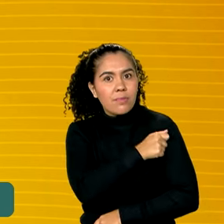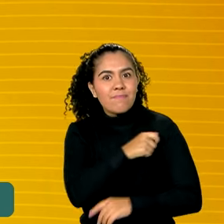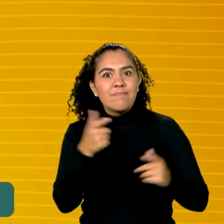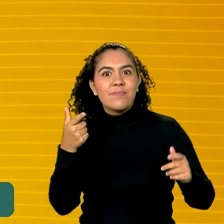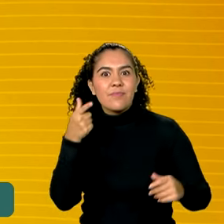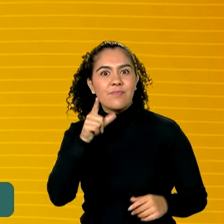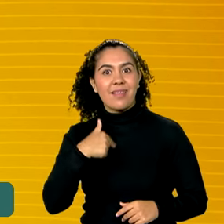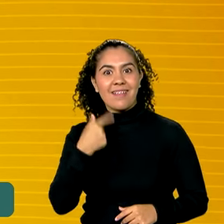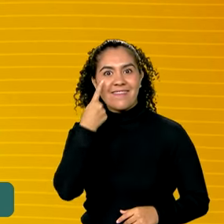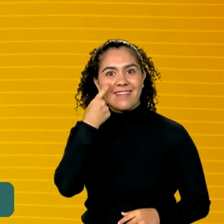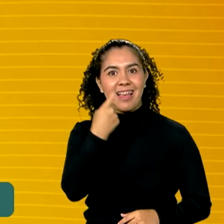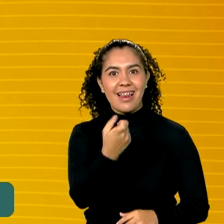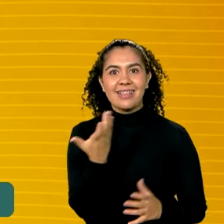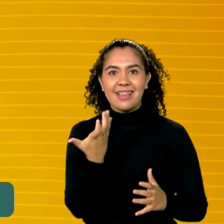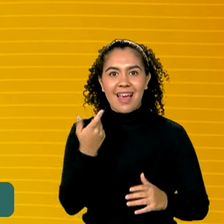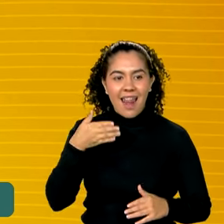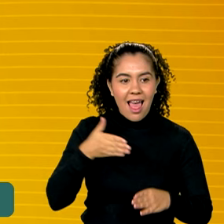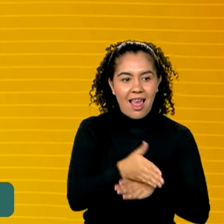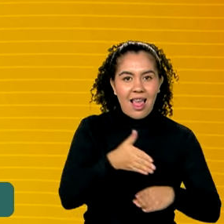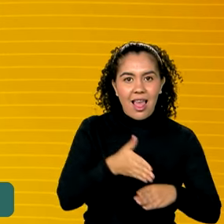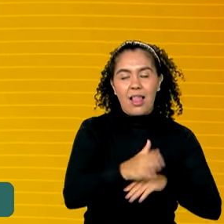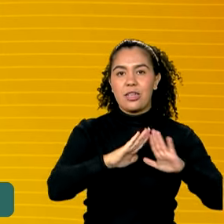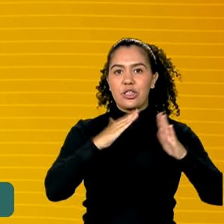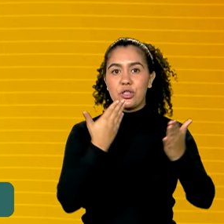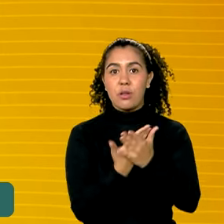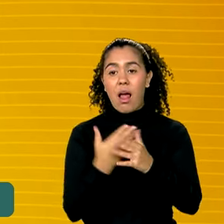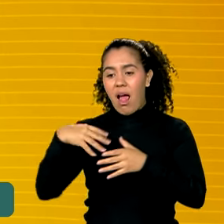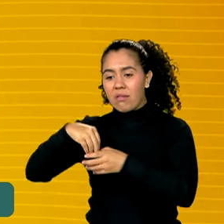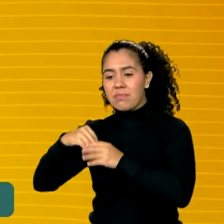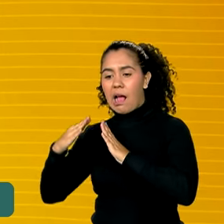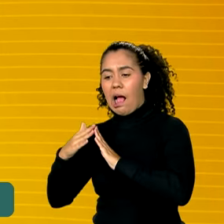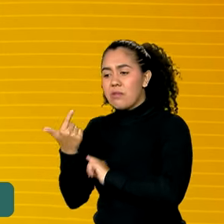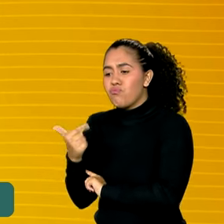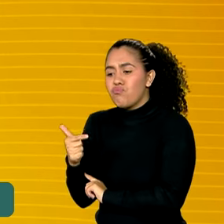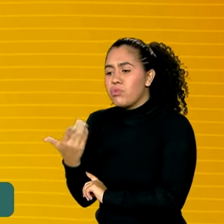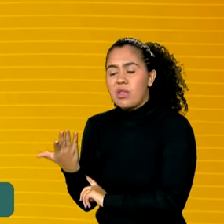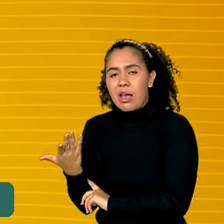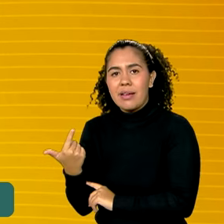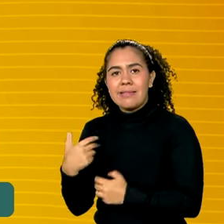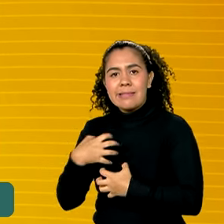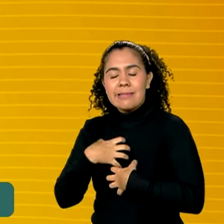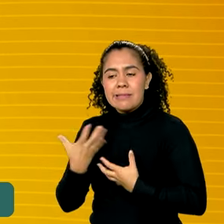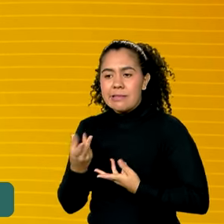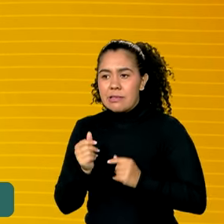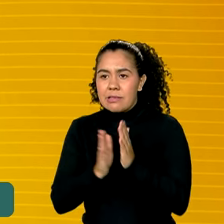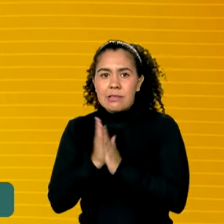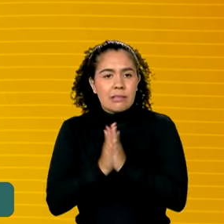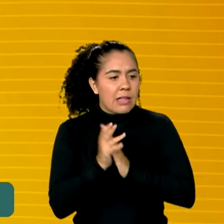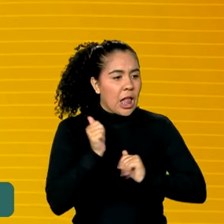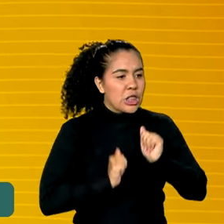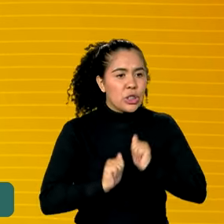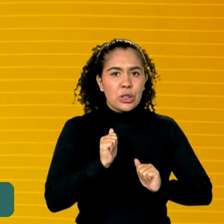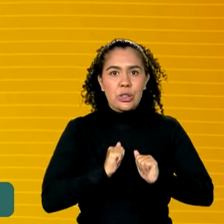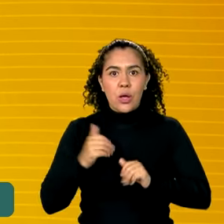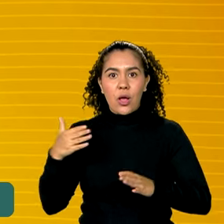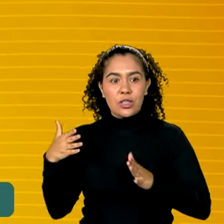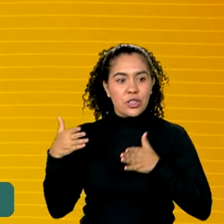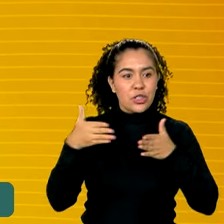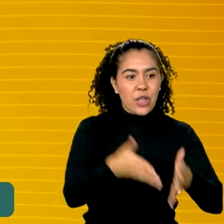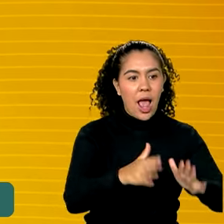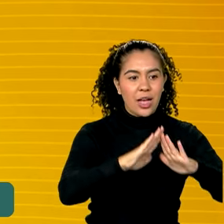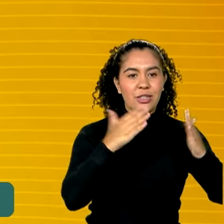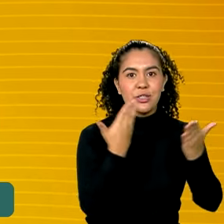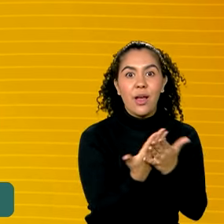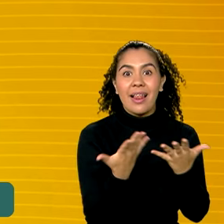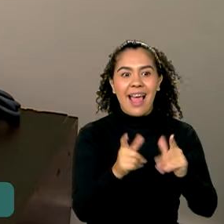interesse de estar na escola como ele não tem essa ferramenta em casa então assim ele se sente ansioso de chegar na escola e